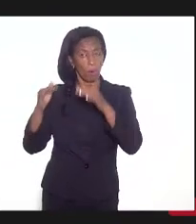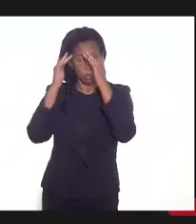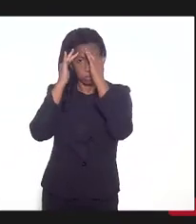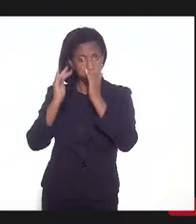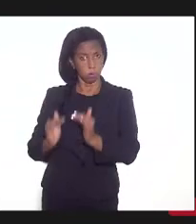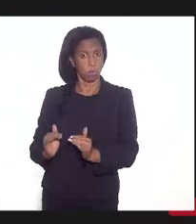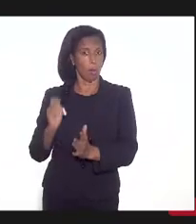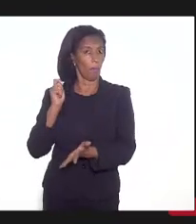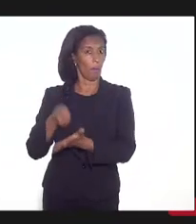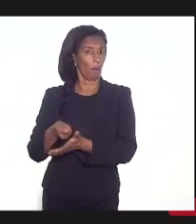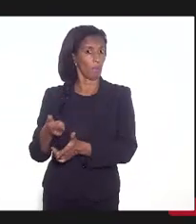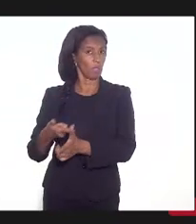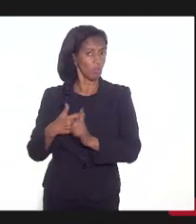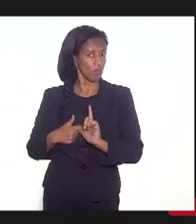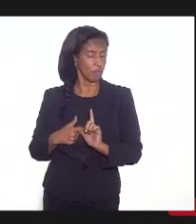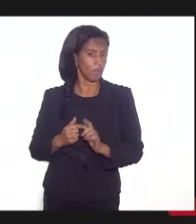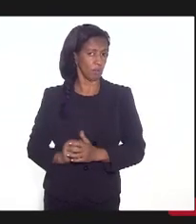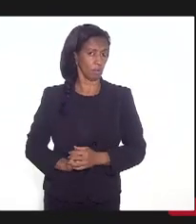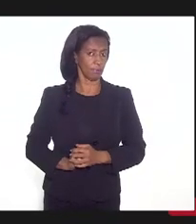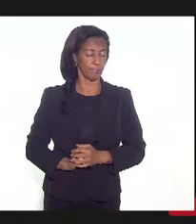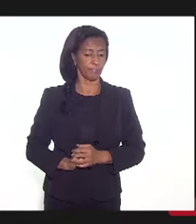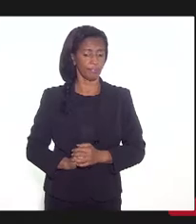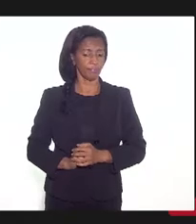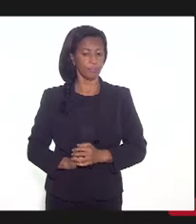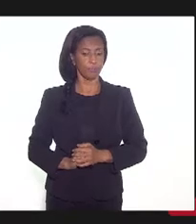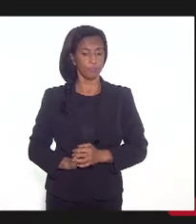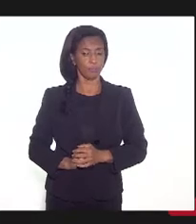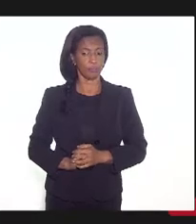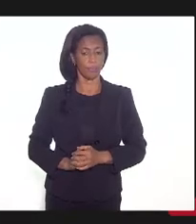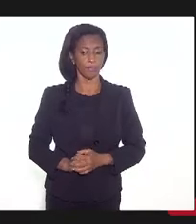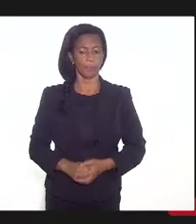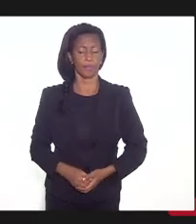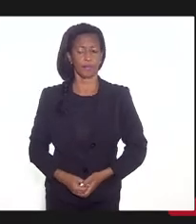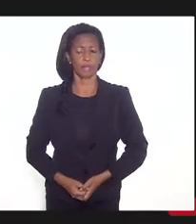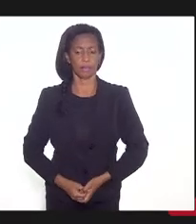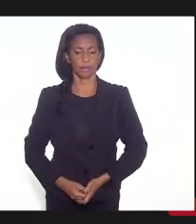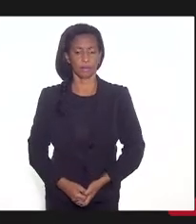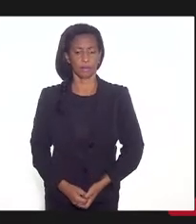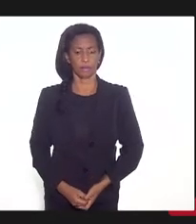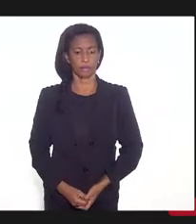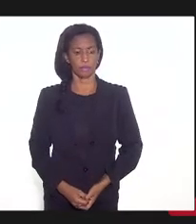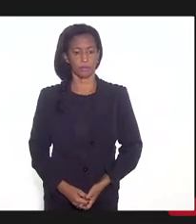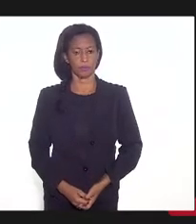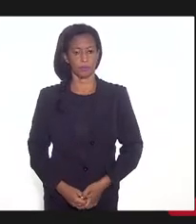o pagamento da dívida. eles, desculpe, esbarrei aqui.